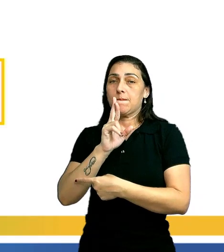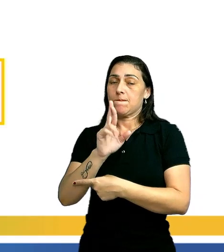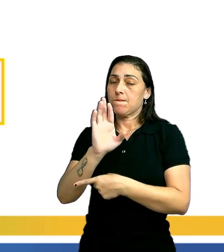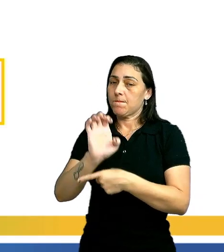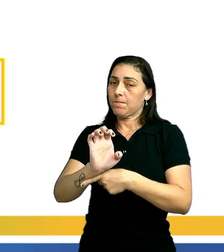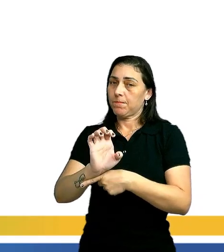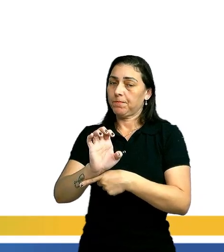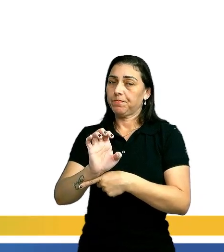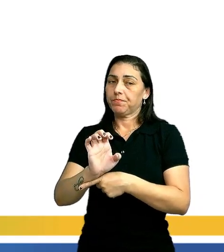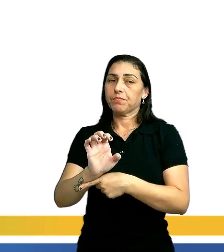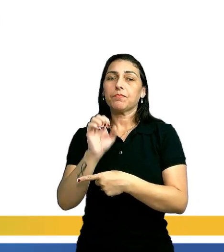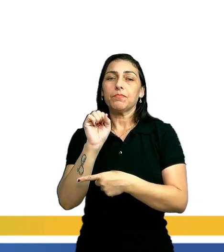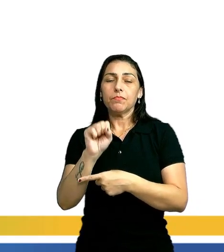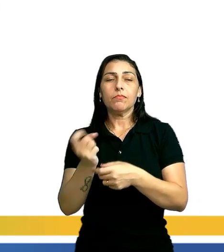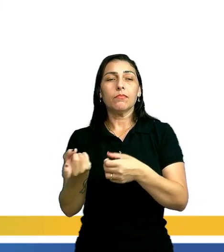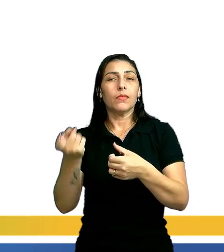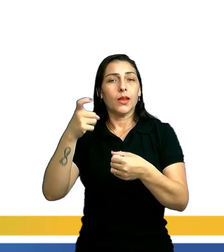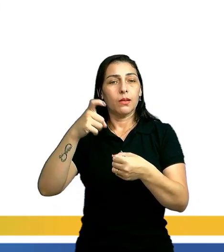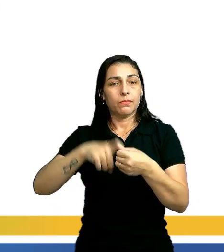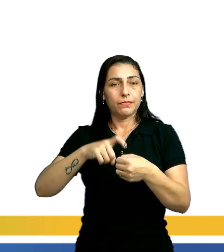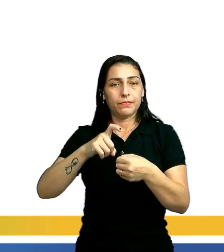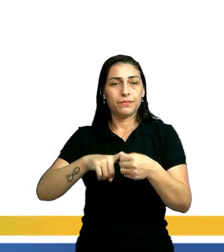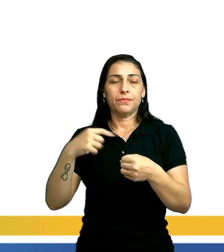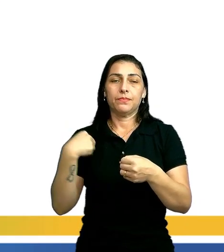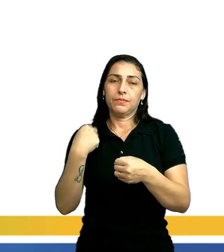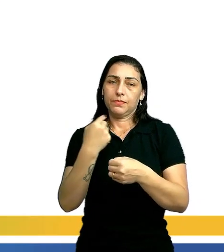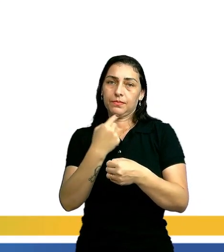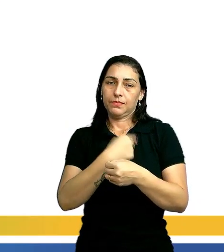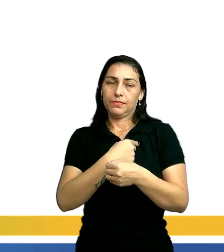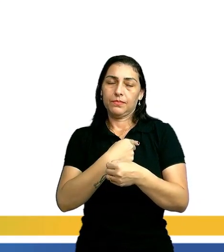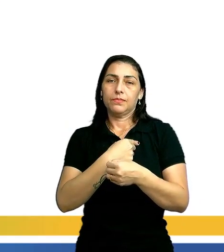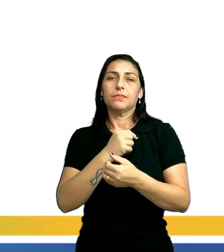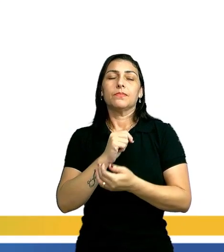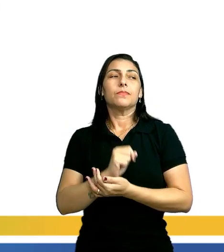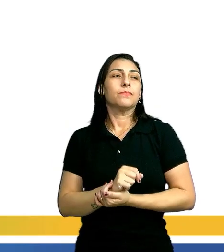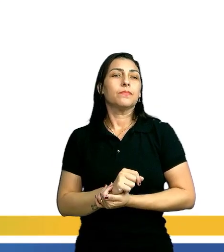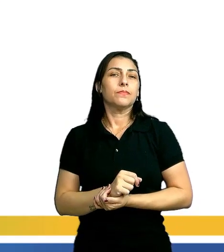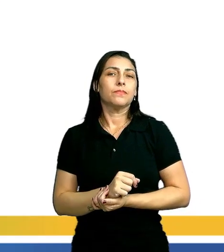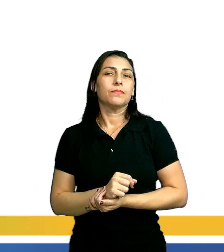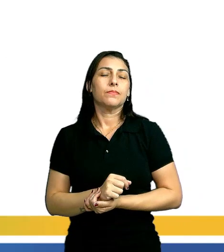letra E. E sim, voltando às nossas alternativas,